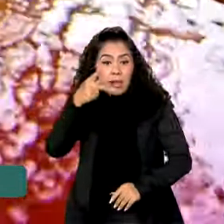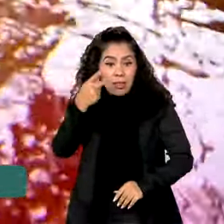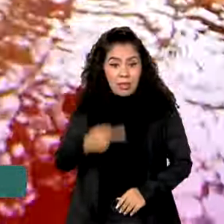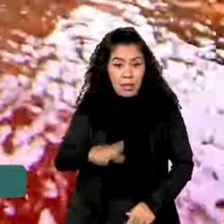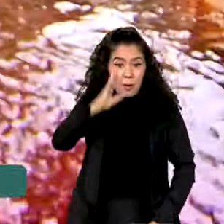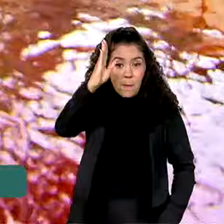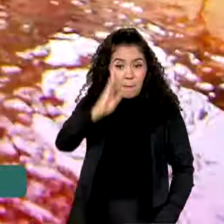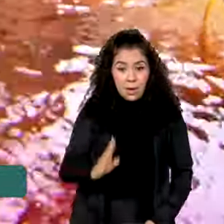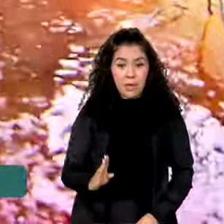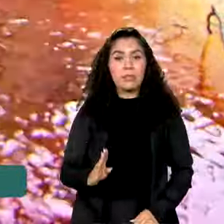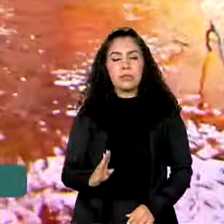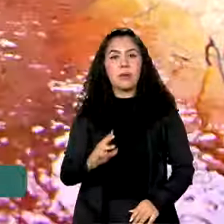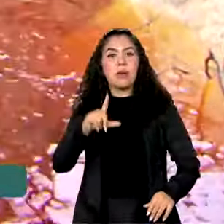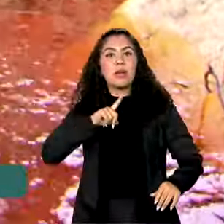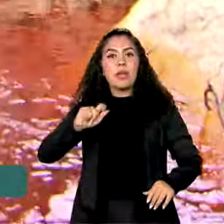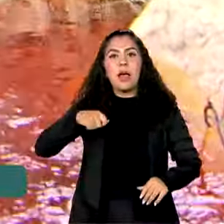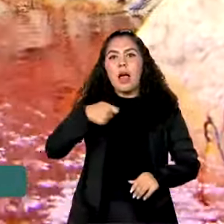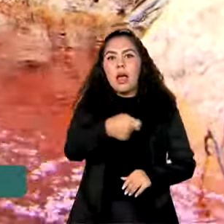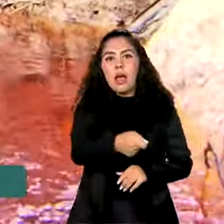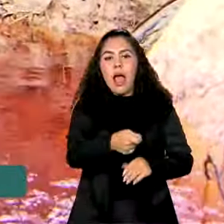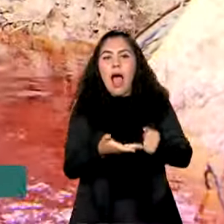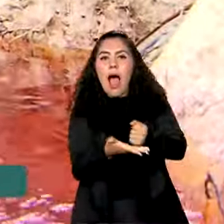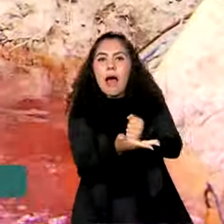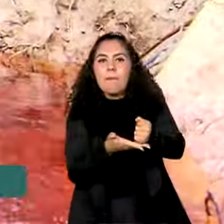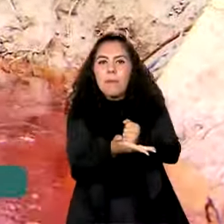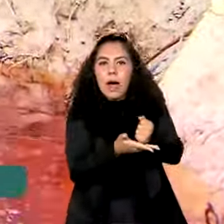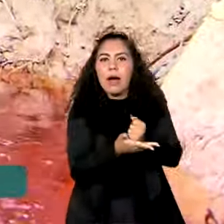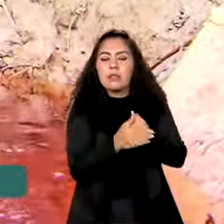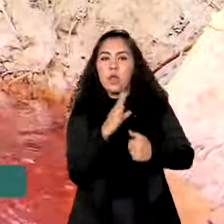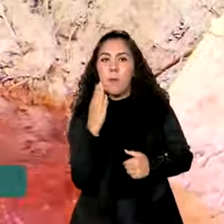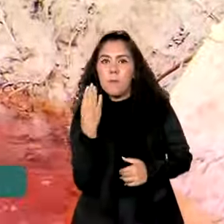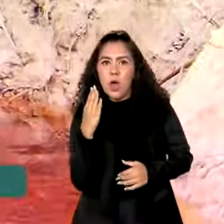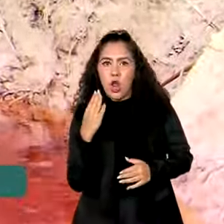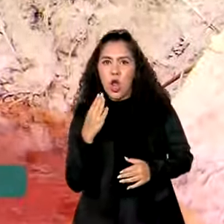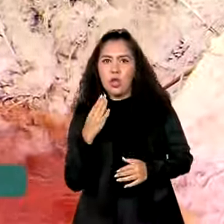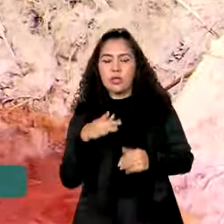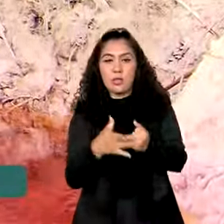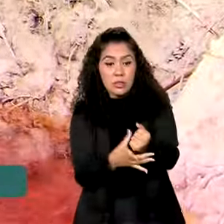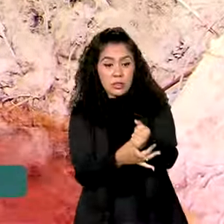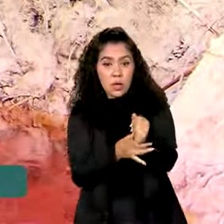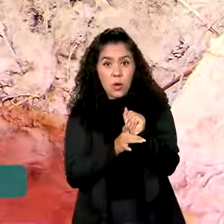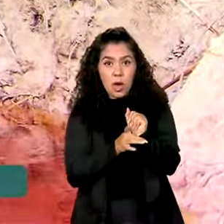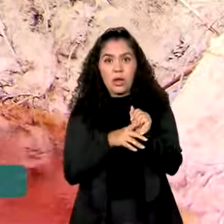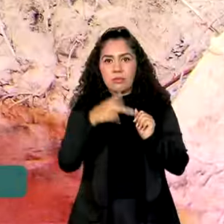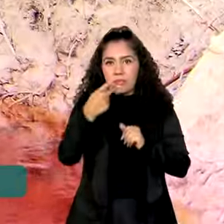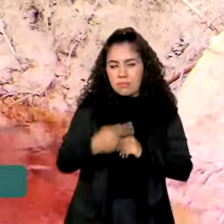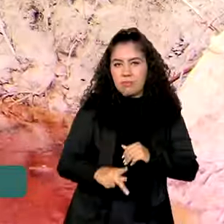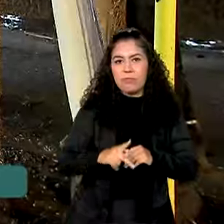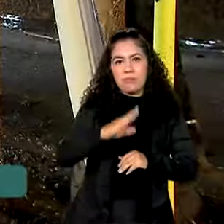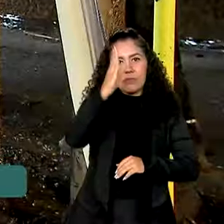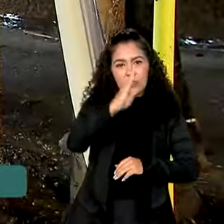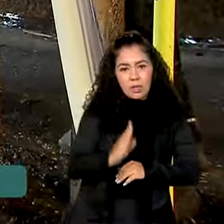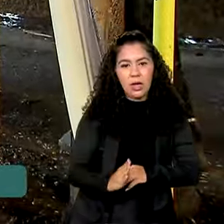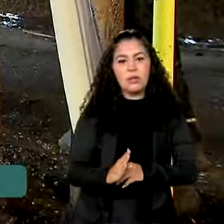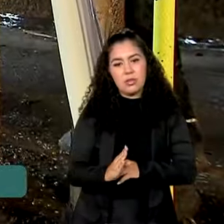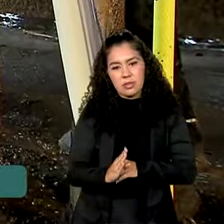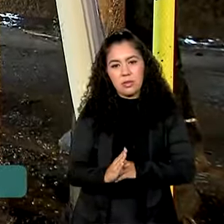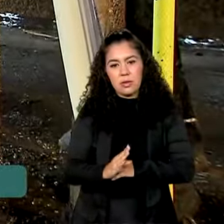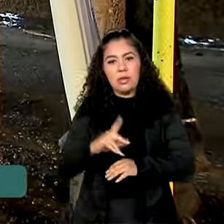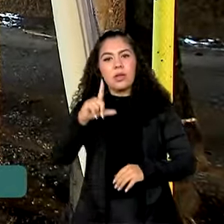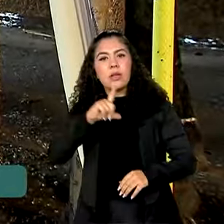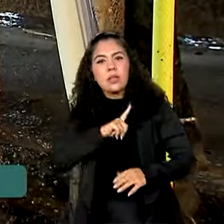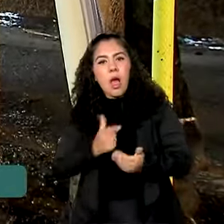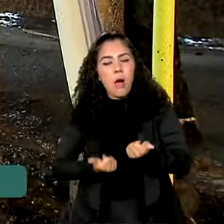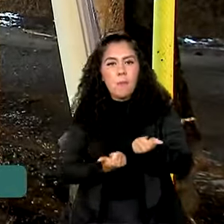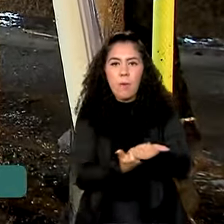que constituem a base biológica da segurança alimentar mundial e, direta ou indiretamente, apoiam a